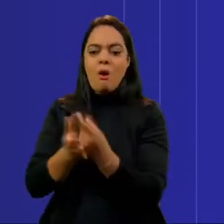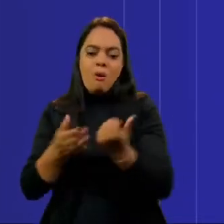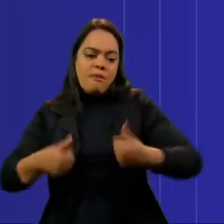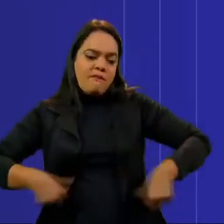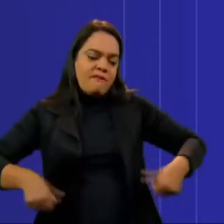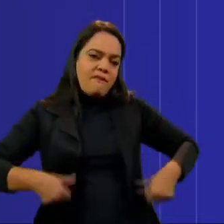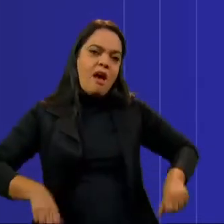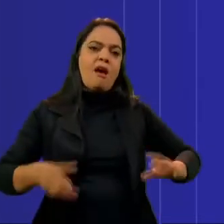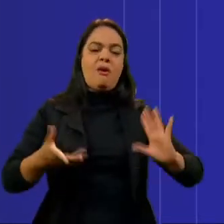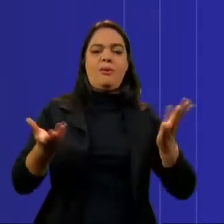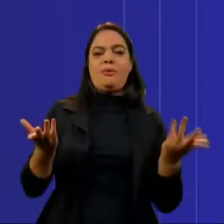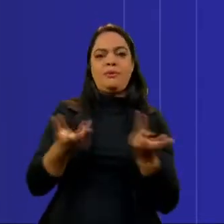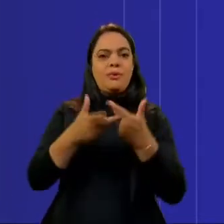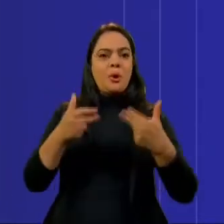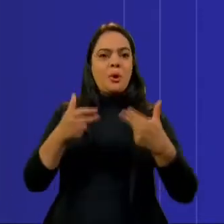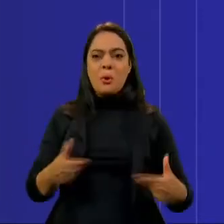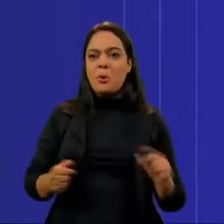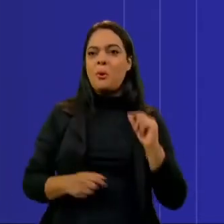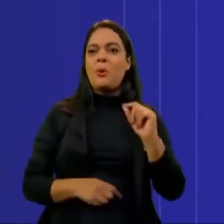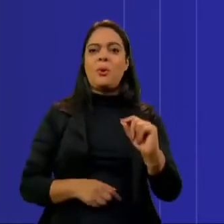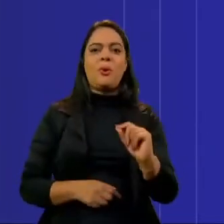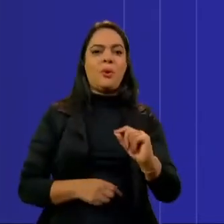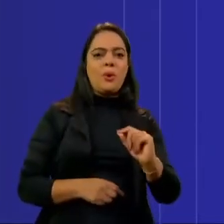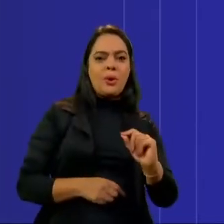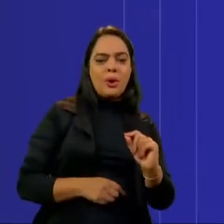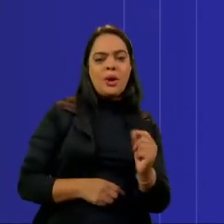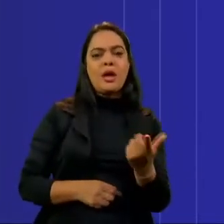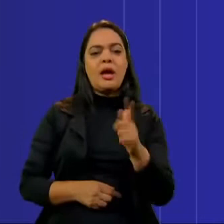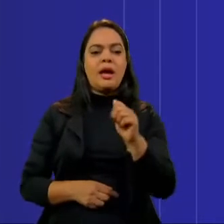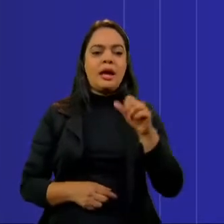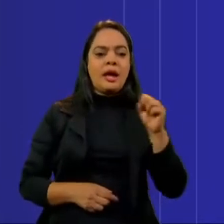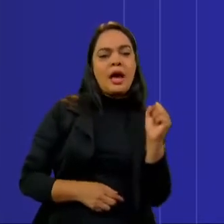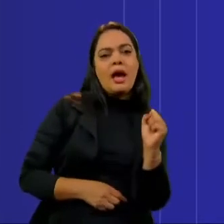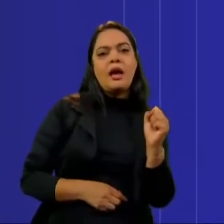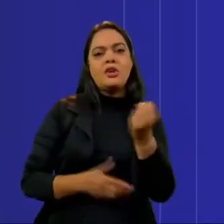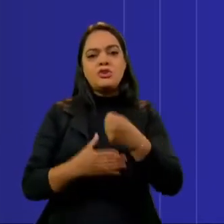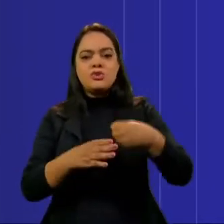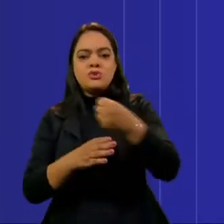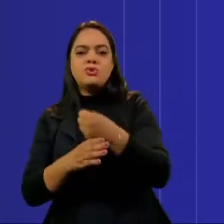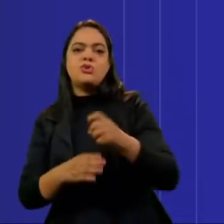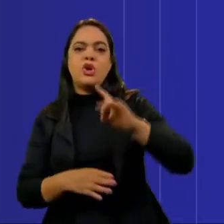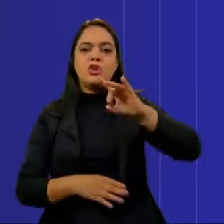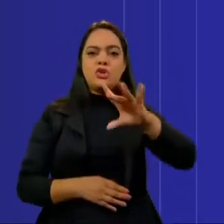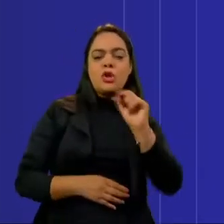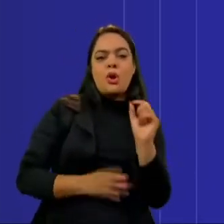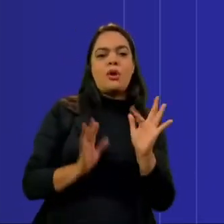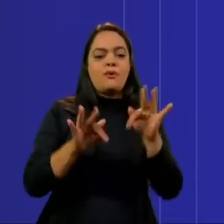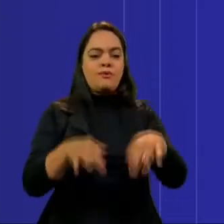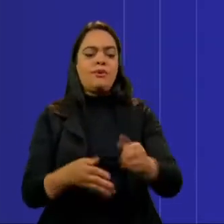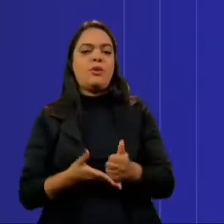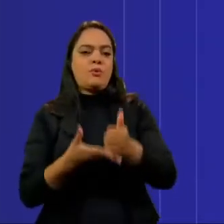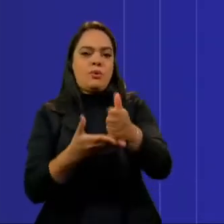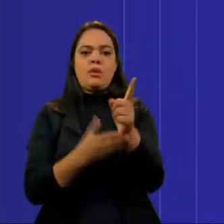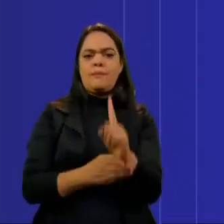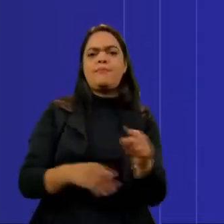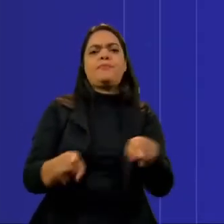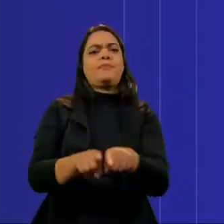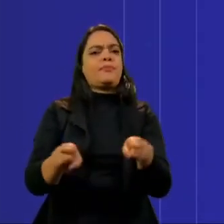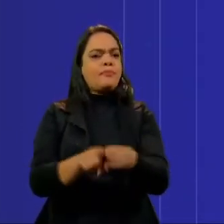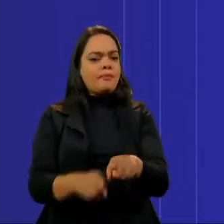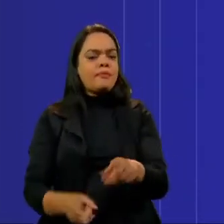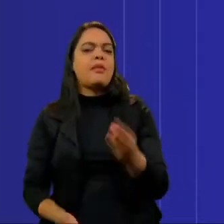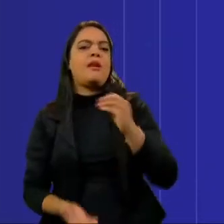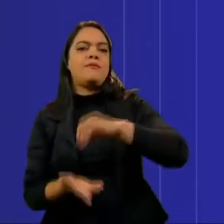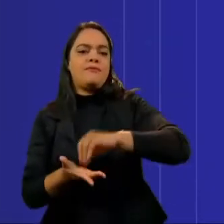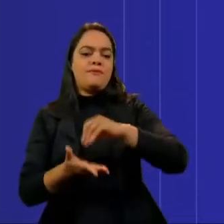higiene, gás de cozinha, não apenas o fim do auxílio, mas a ausência